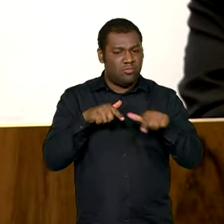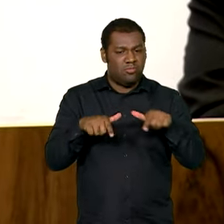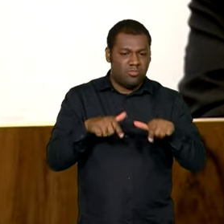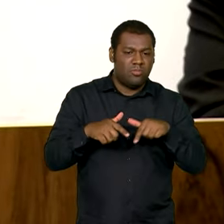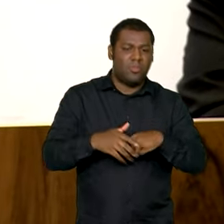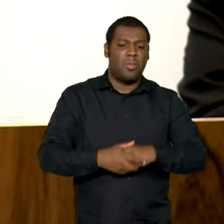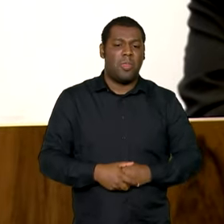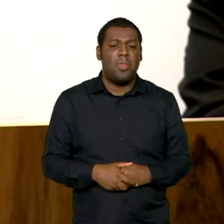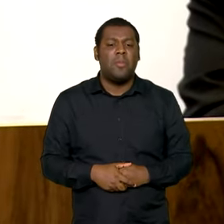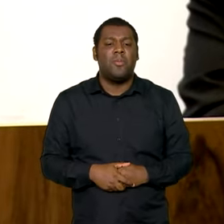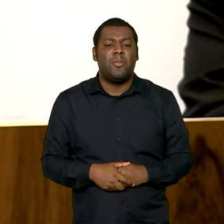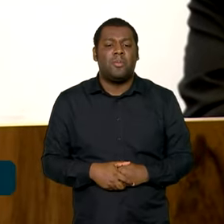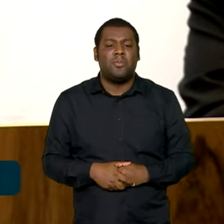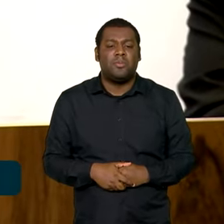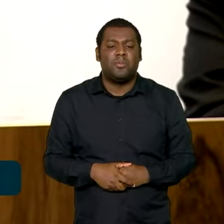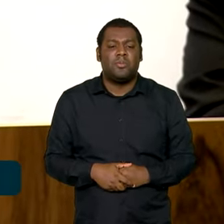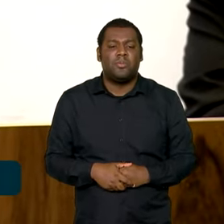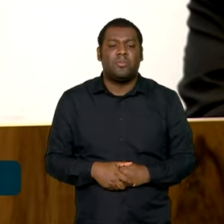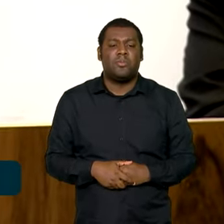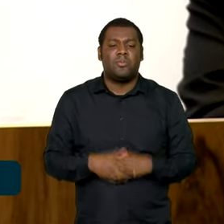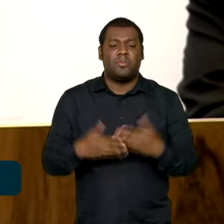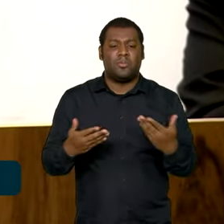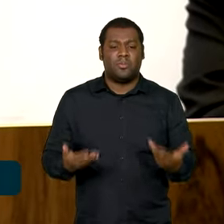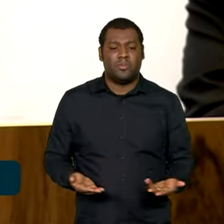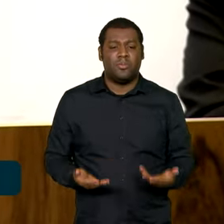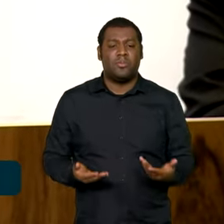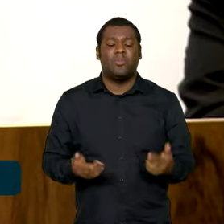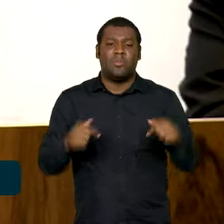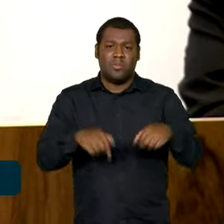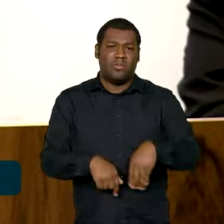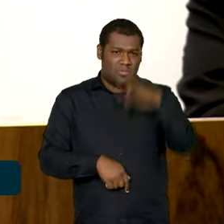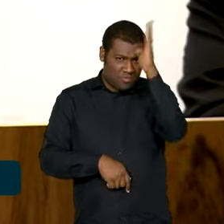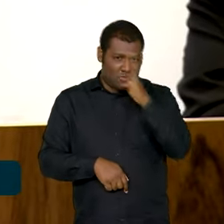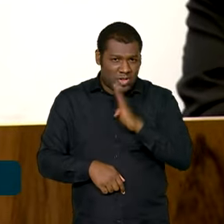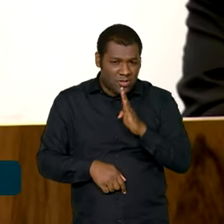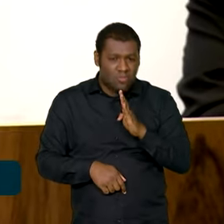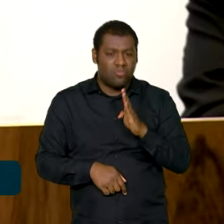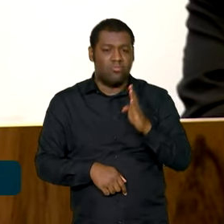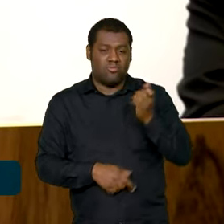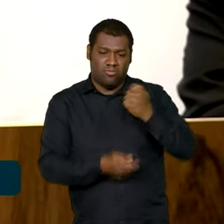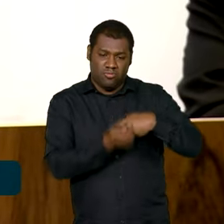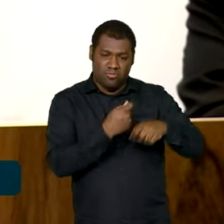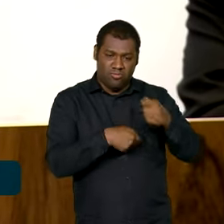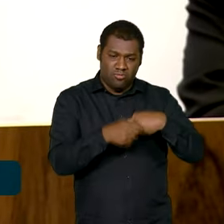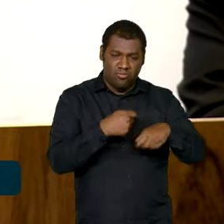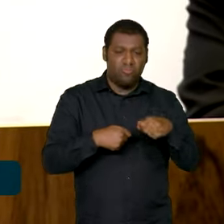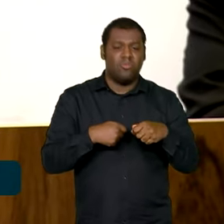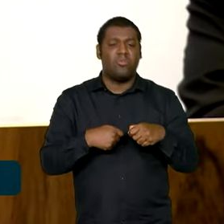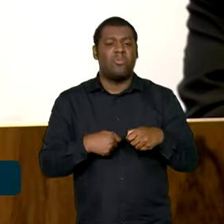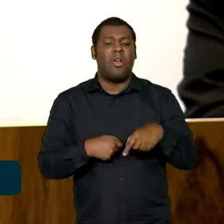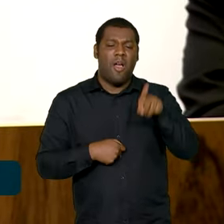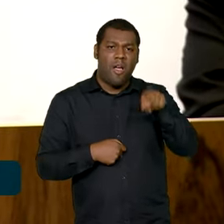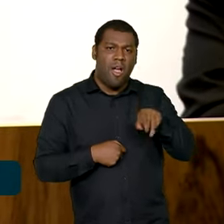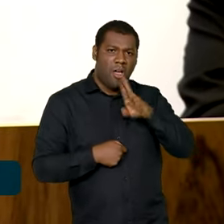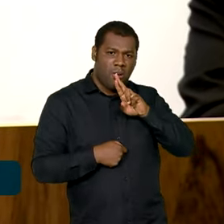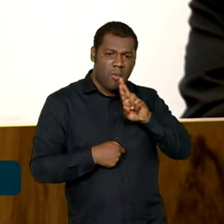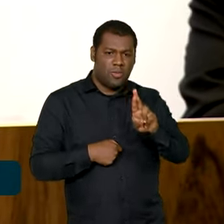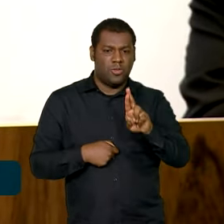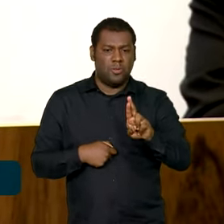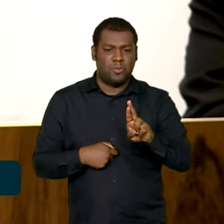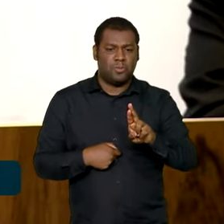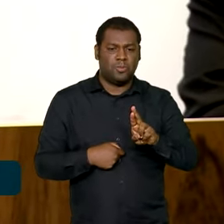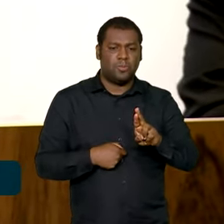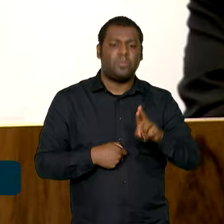Estamos falando muitas vezes de custo Brasil, isso aqui é uma resposta, né, Mourinho, de como nós